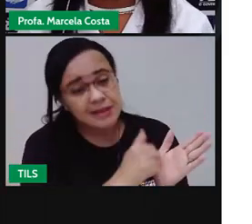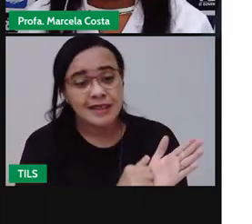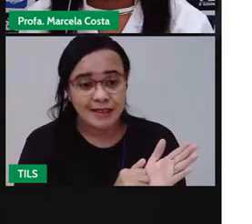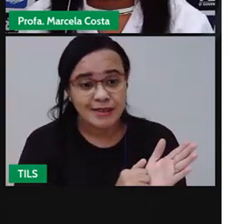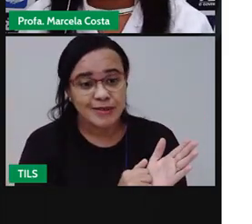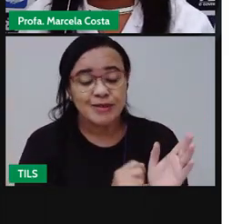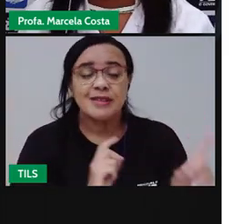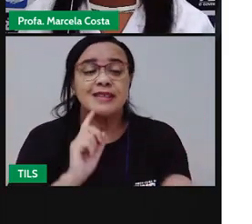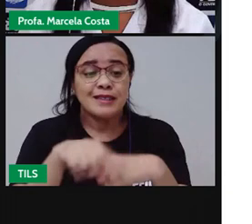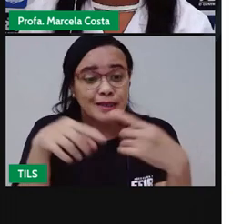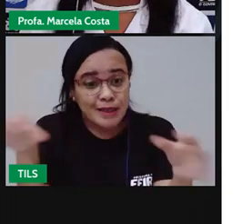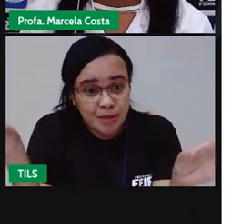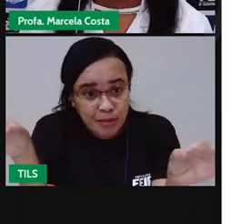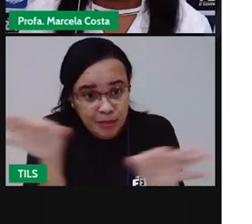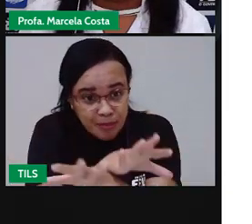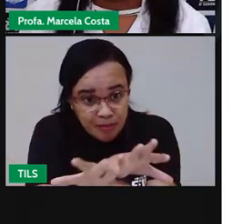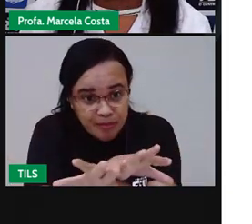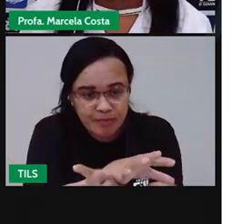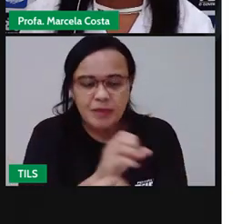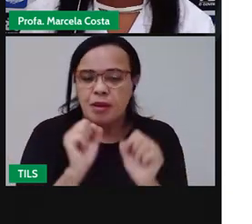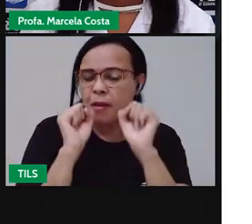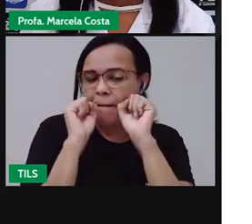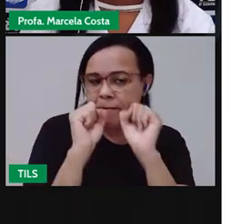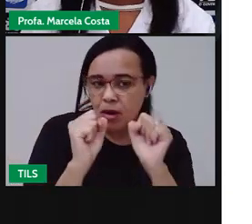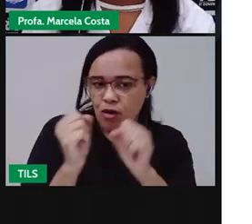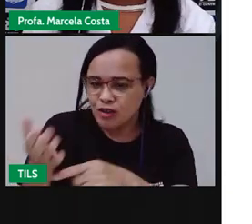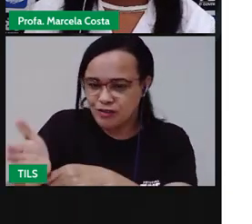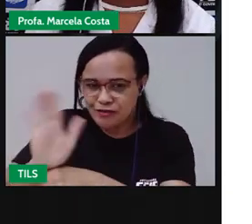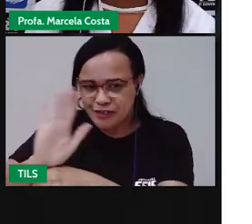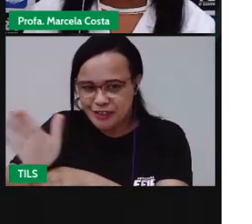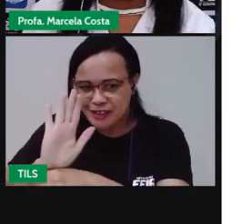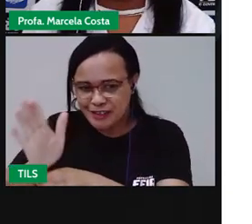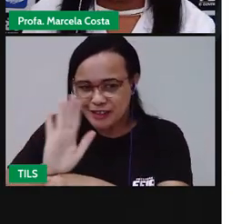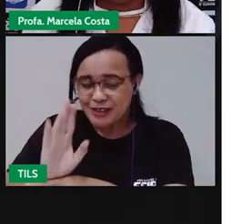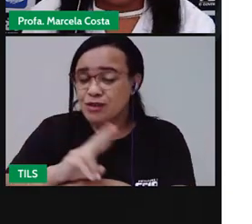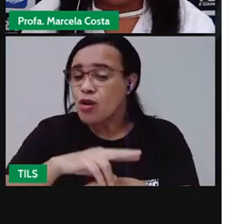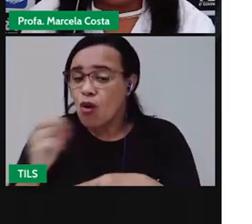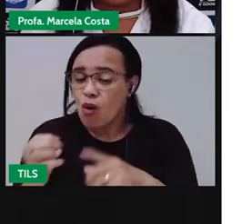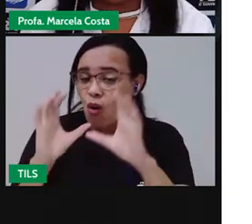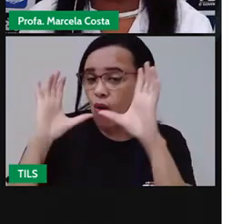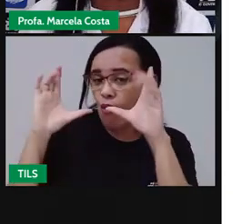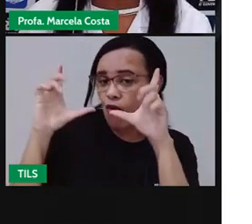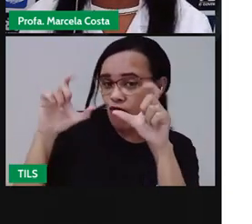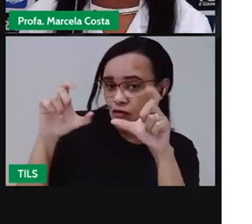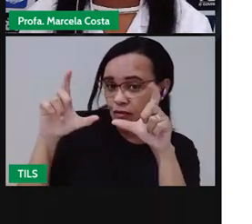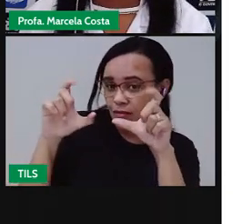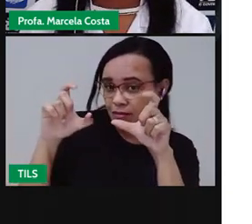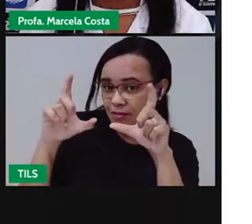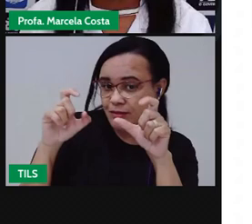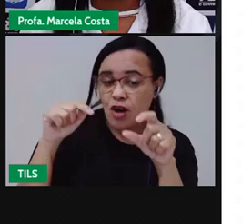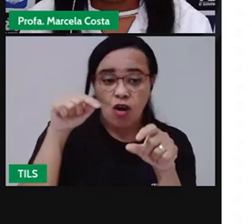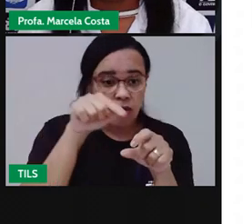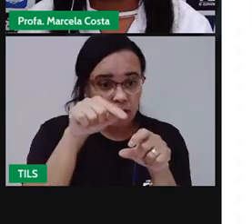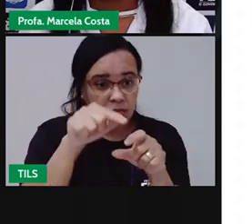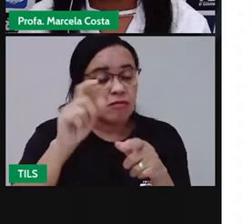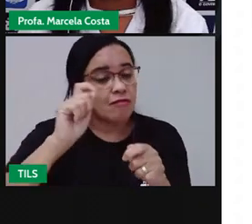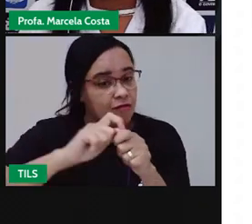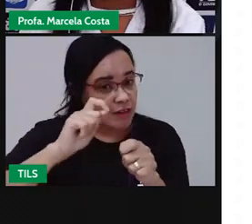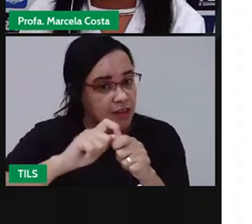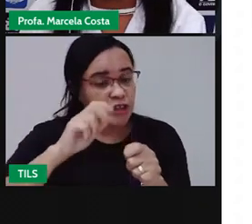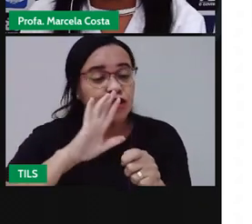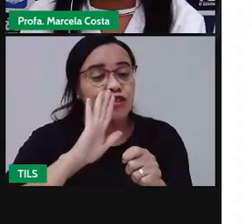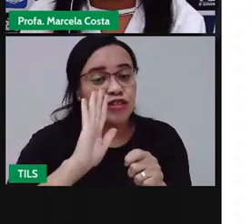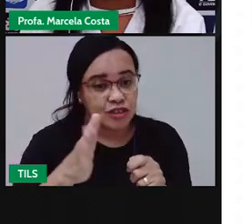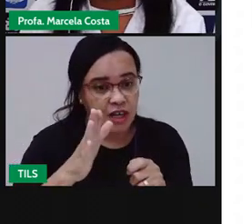tirar uma foto ou vai fazer um vídeo, mostrando você ali, construindo essa atividade. E vai compartilhar com a